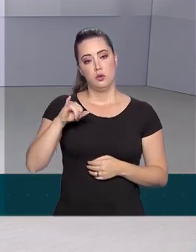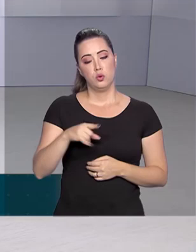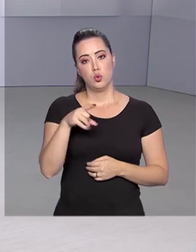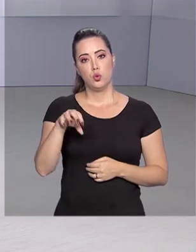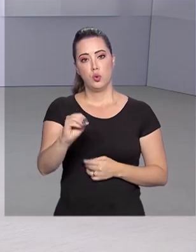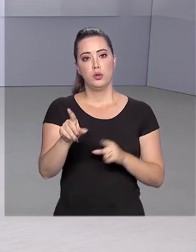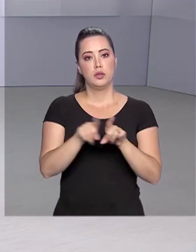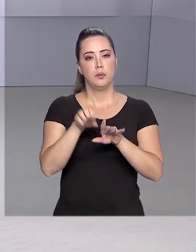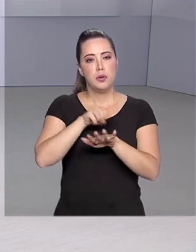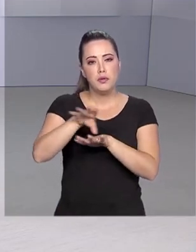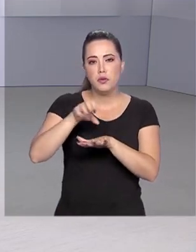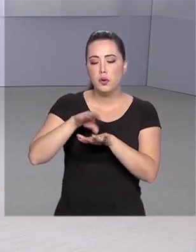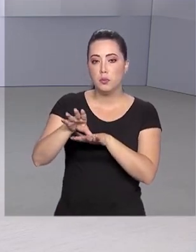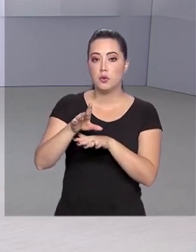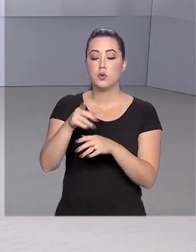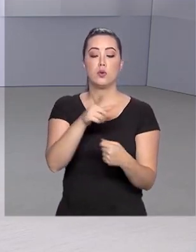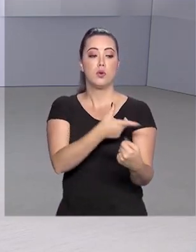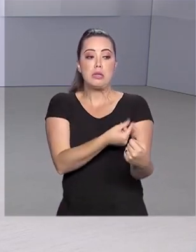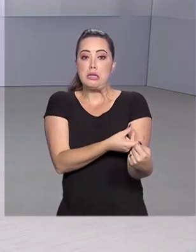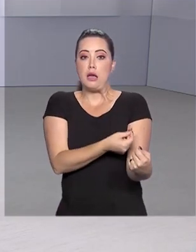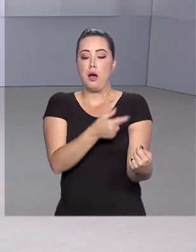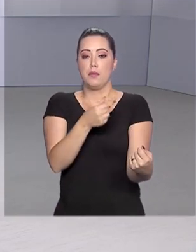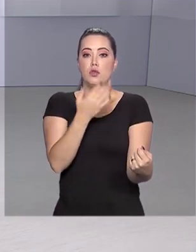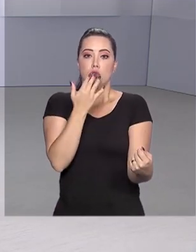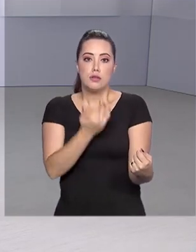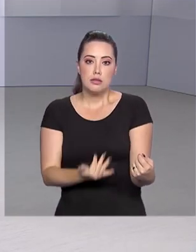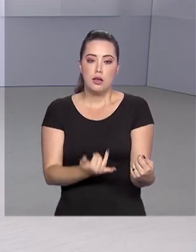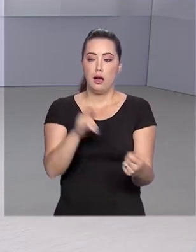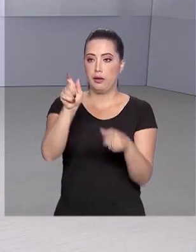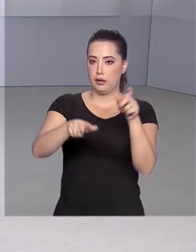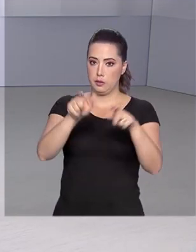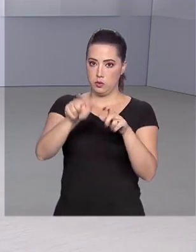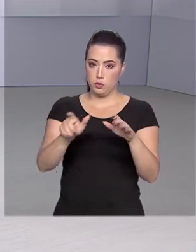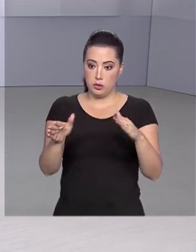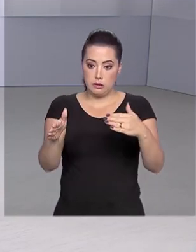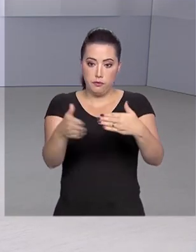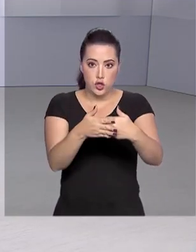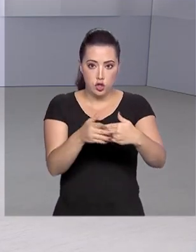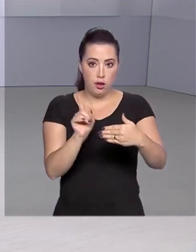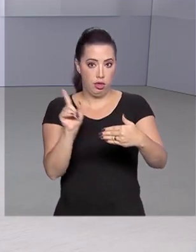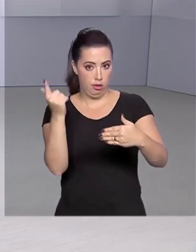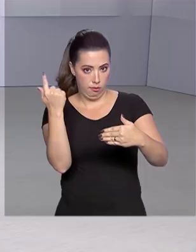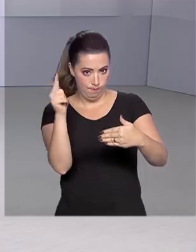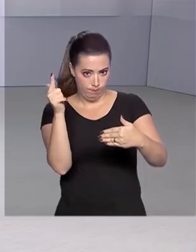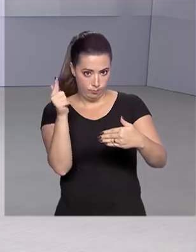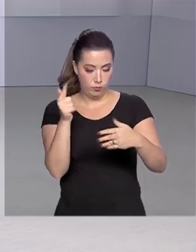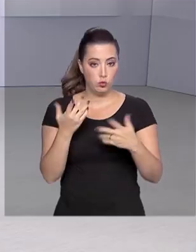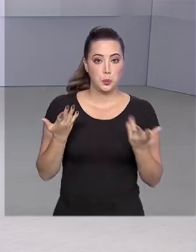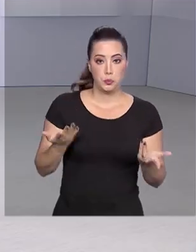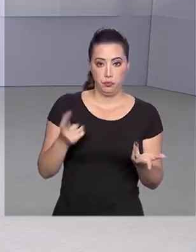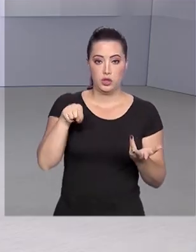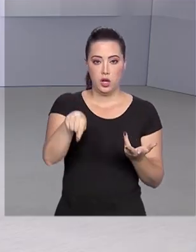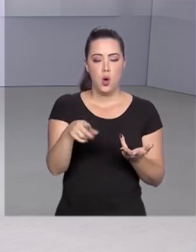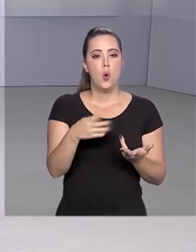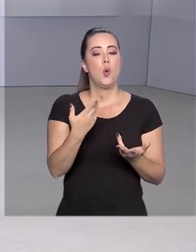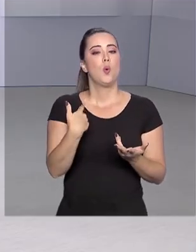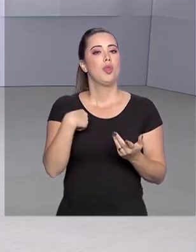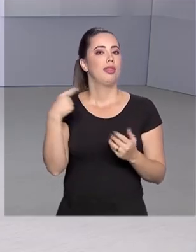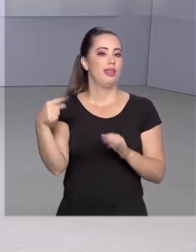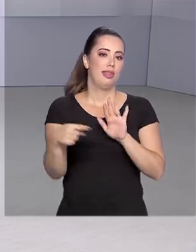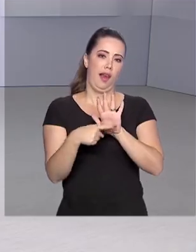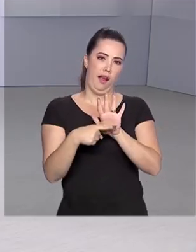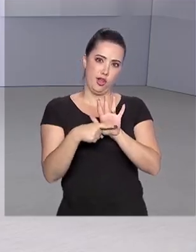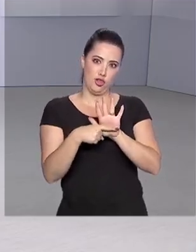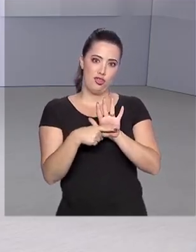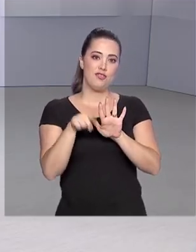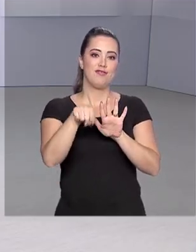também informou que os últimos exames de sangue coletados dos brasileiros que cumprem quarentena em Anápolis deram negativo para